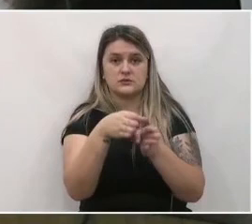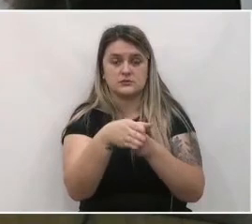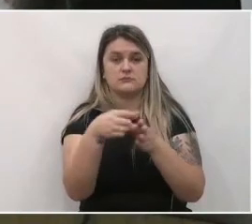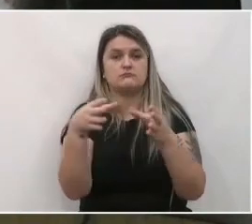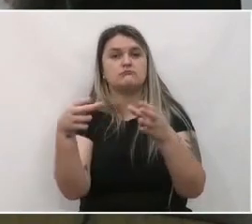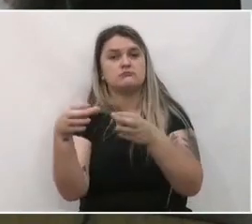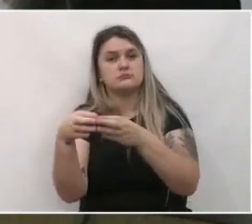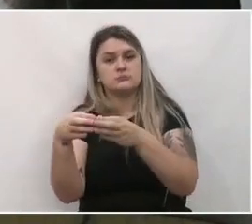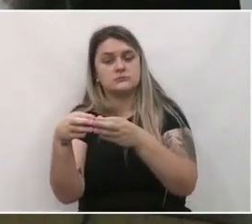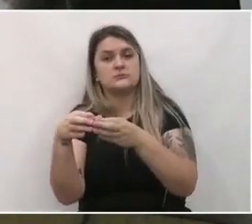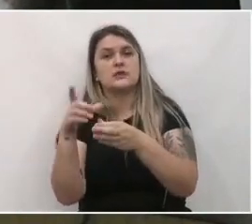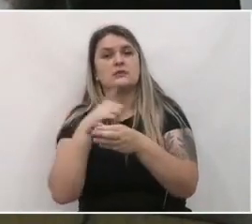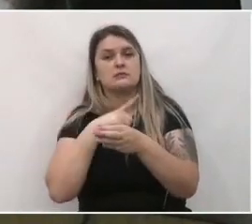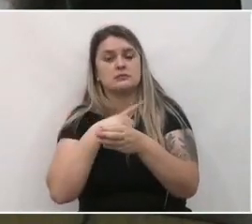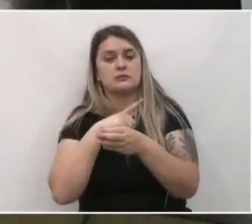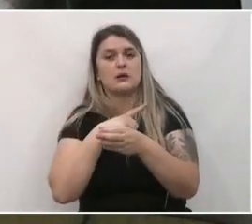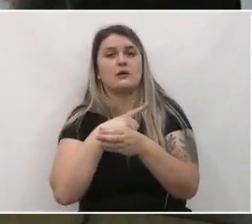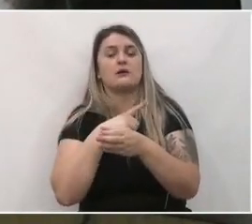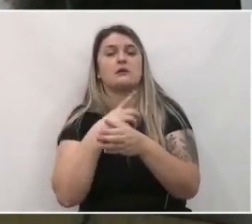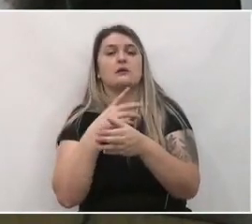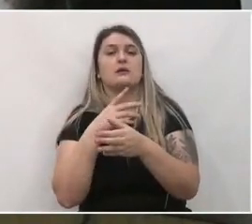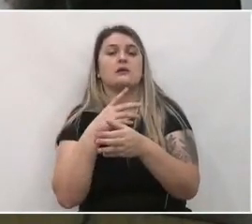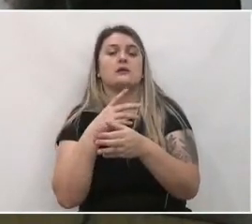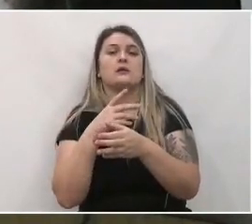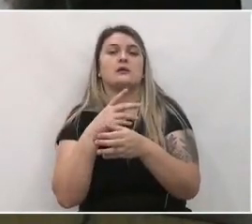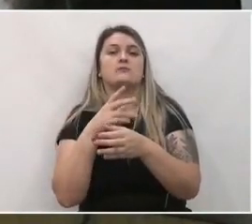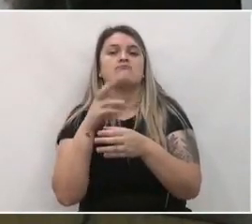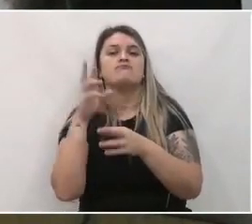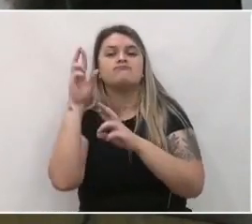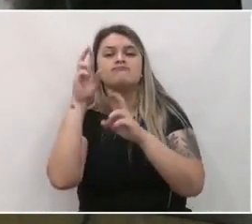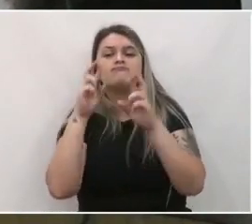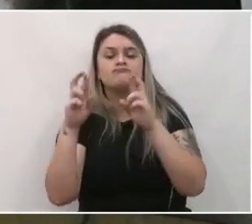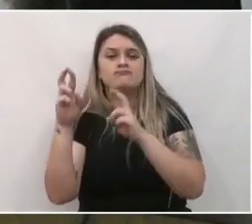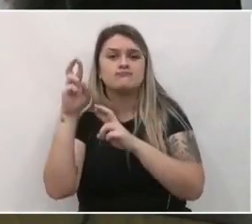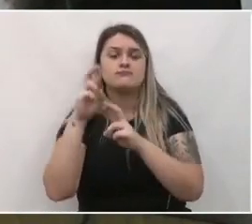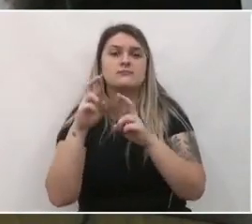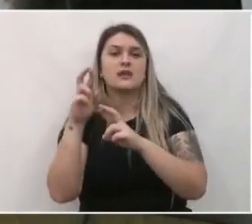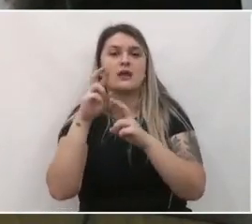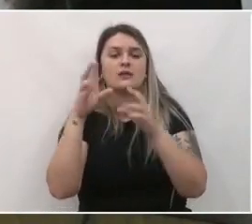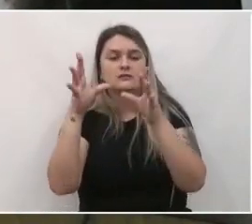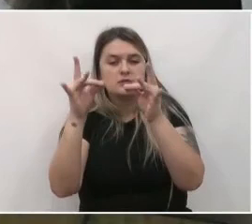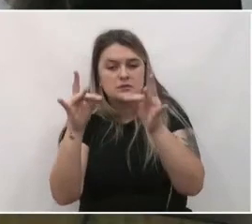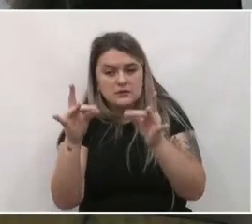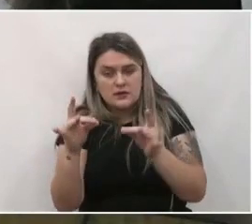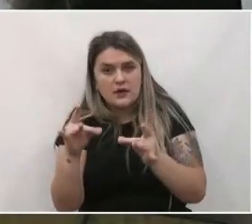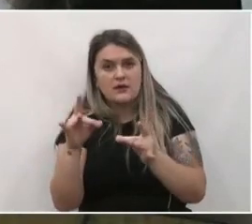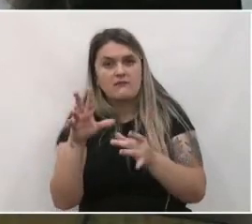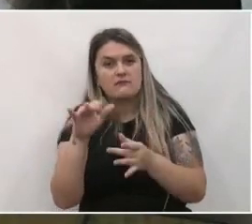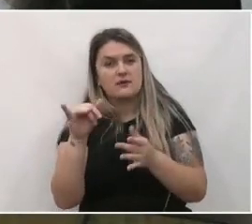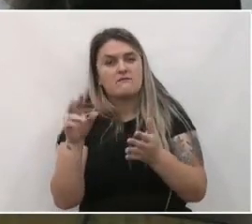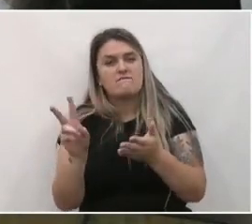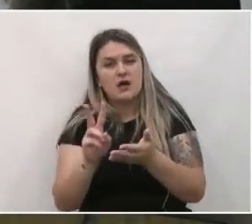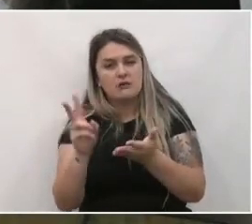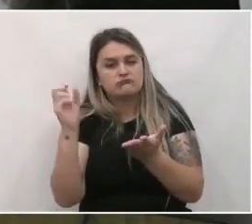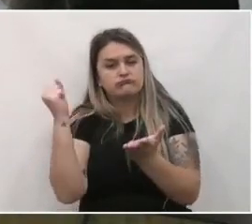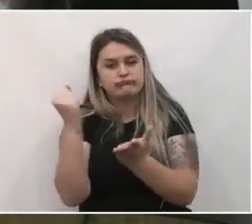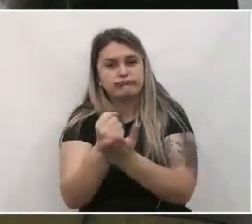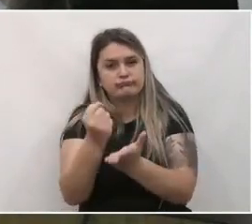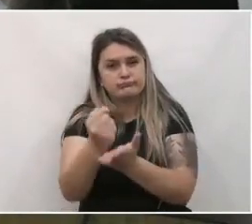haverá mecanismos de análise e validação do plano